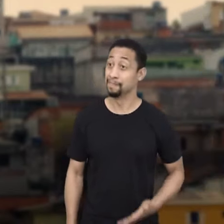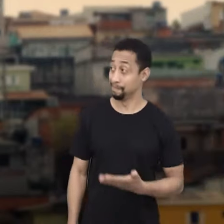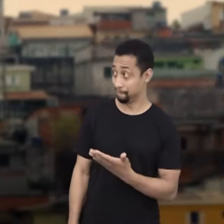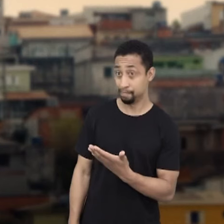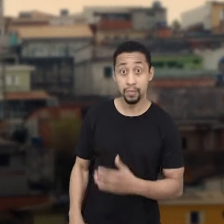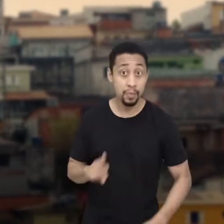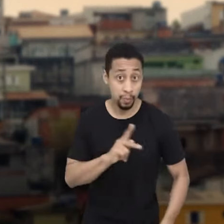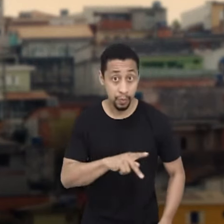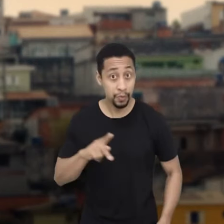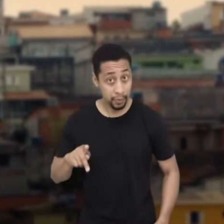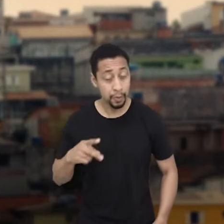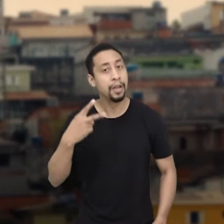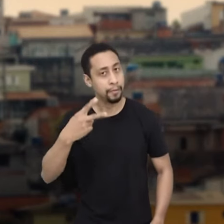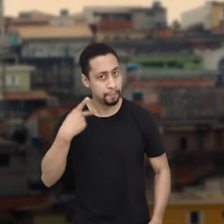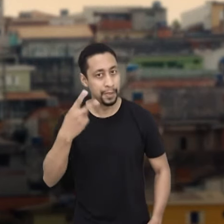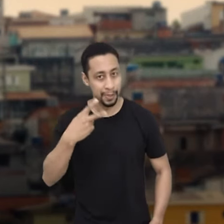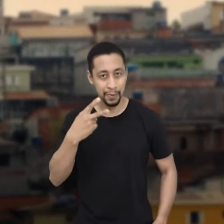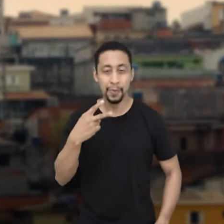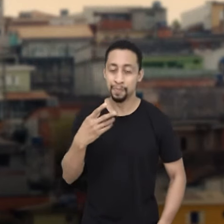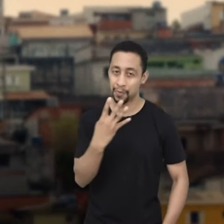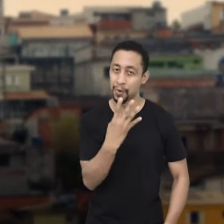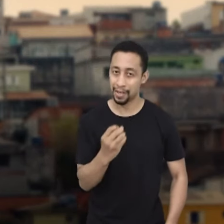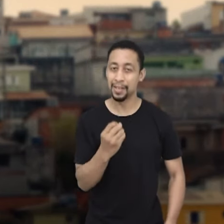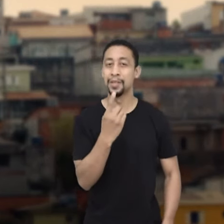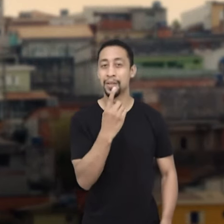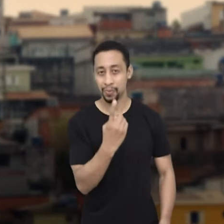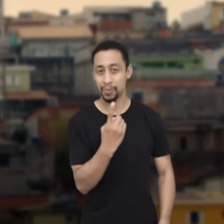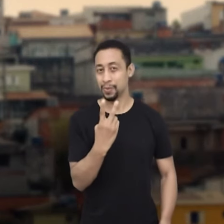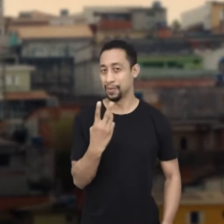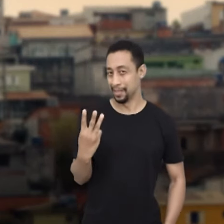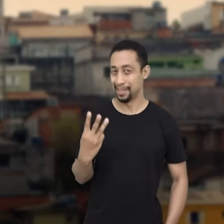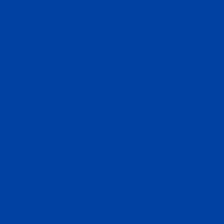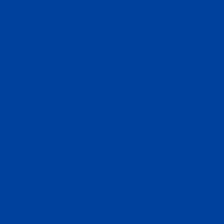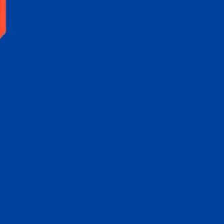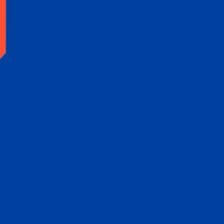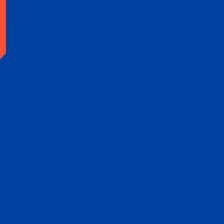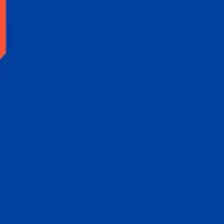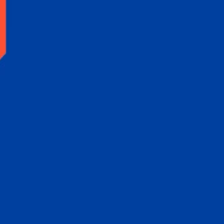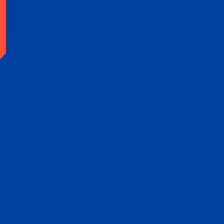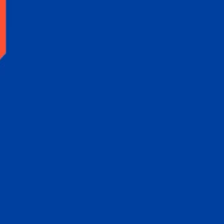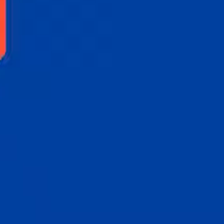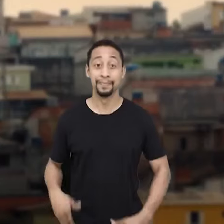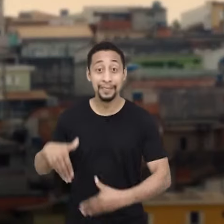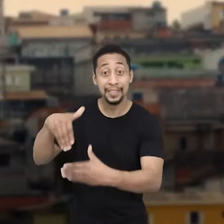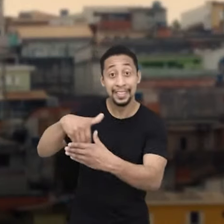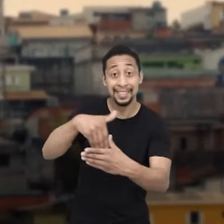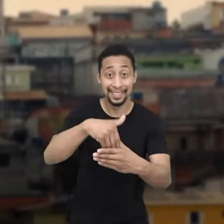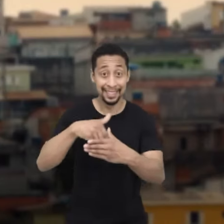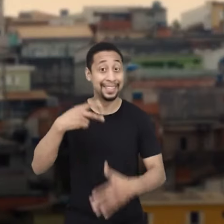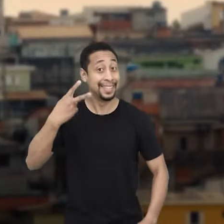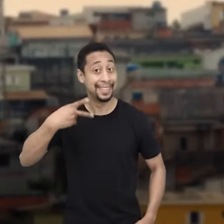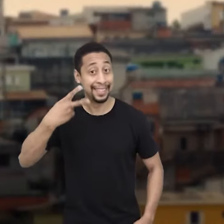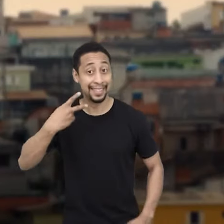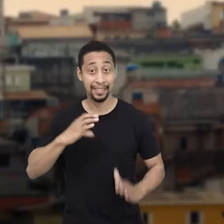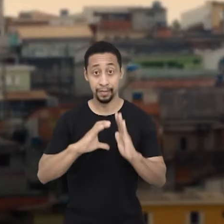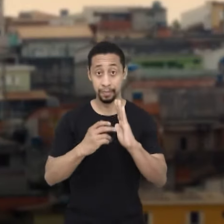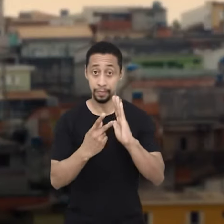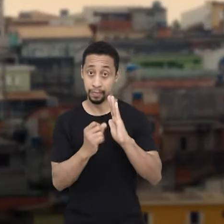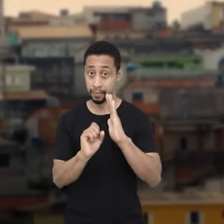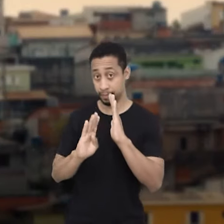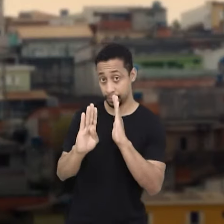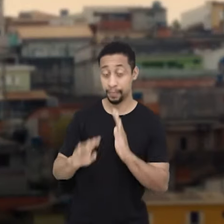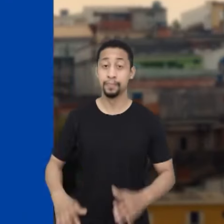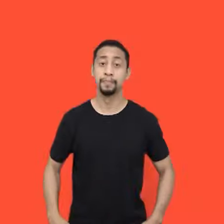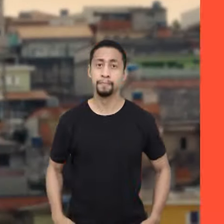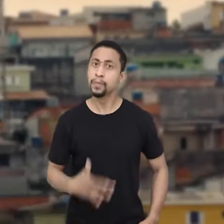Sou o professor Eliseu Gabriel, vereador. 40, 1, 2, 3. Vote nos candidatos a vereador